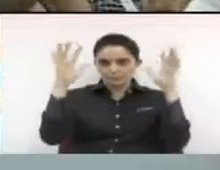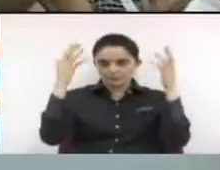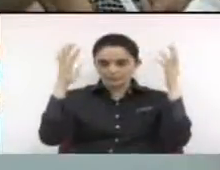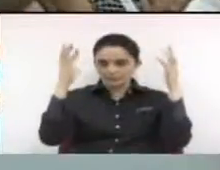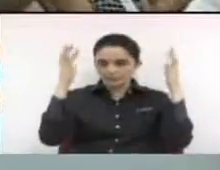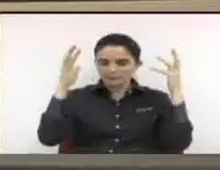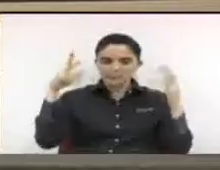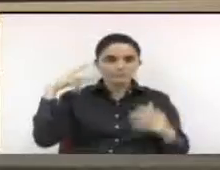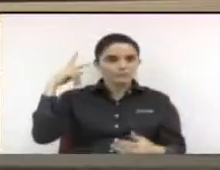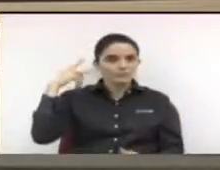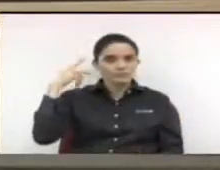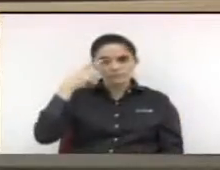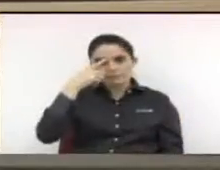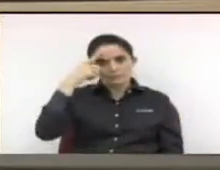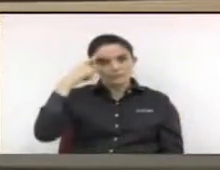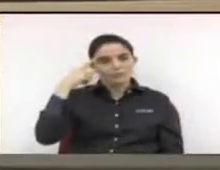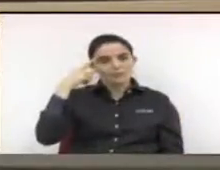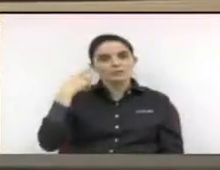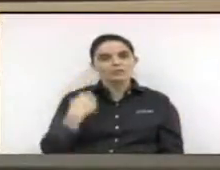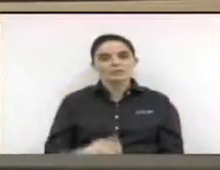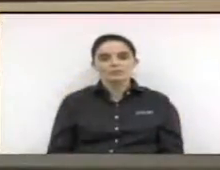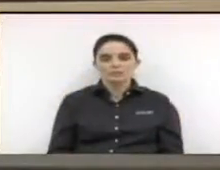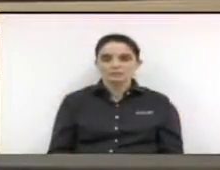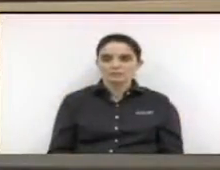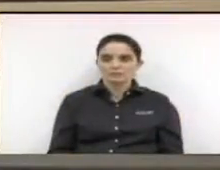Agora o vereador Wilson Nuno Serqueira.